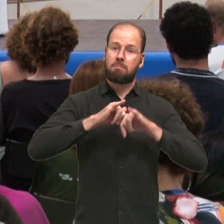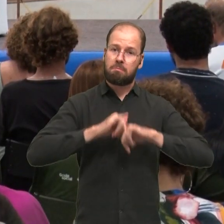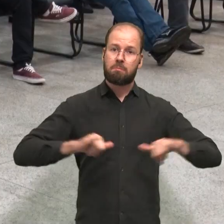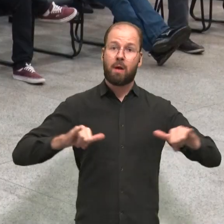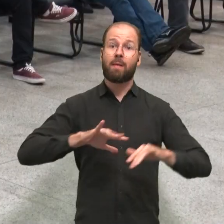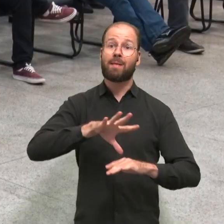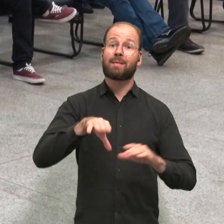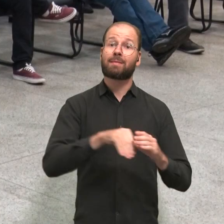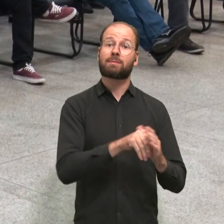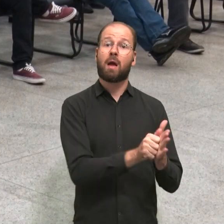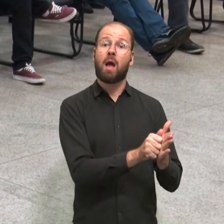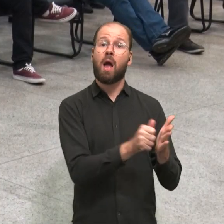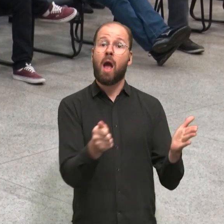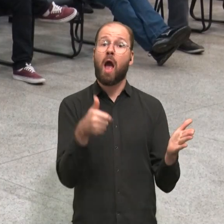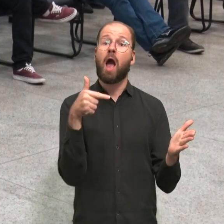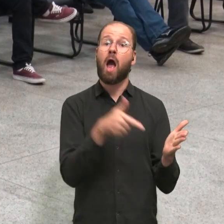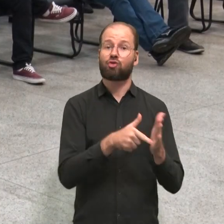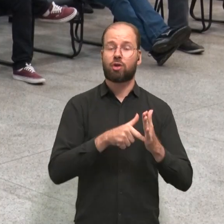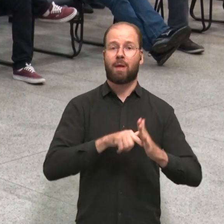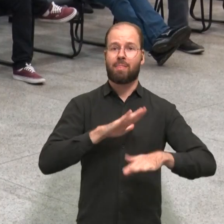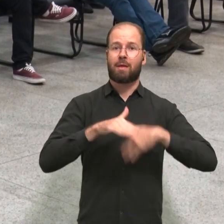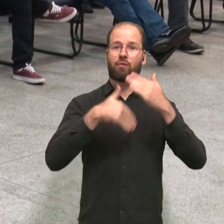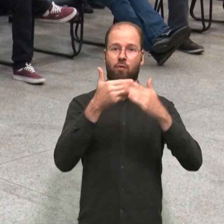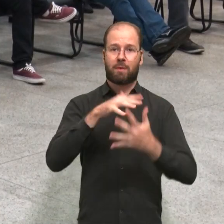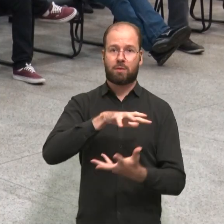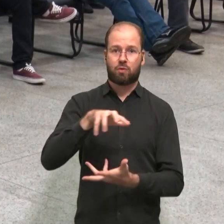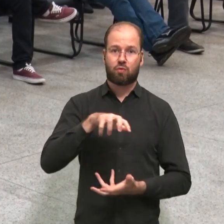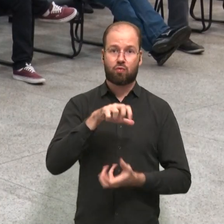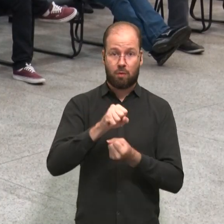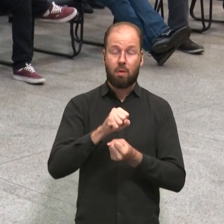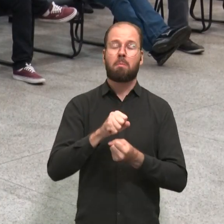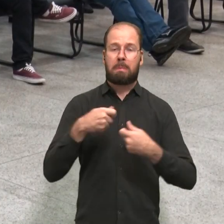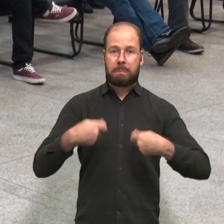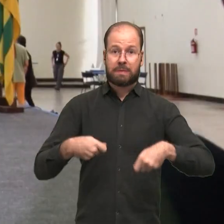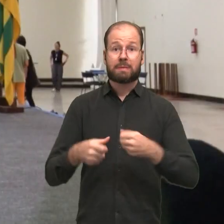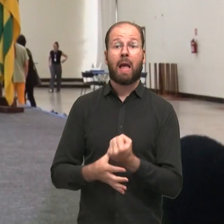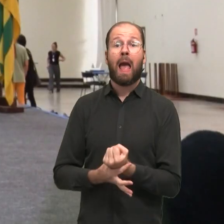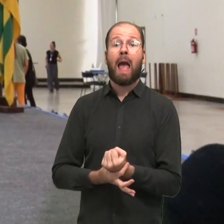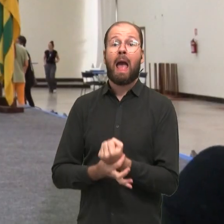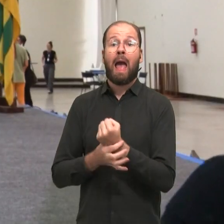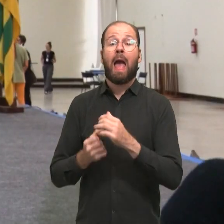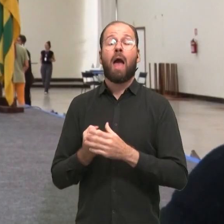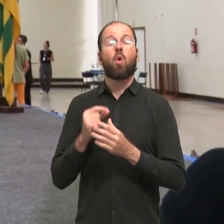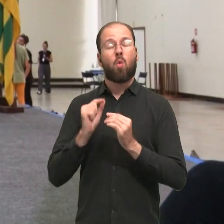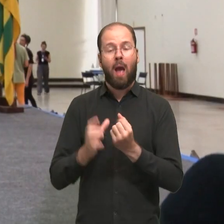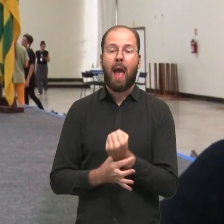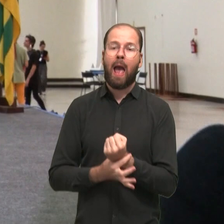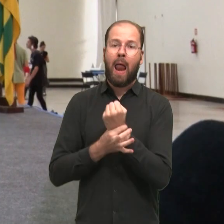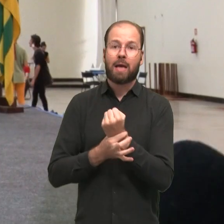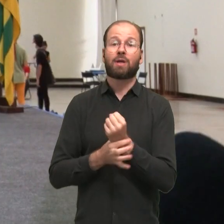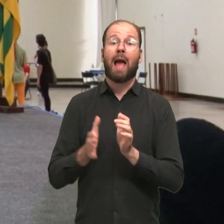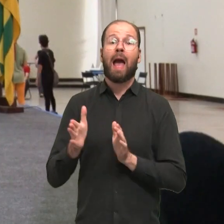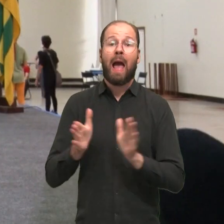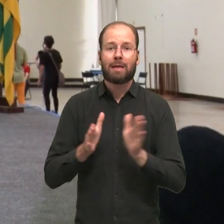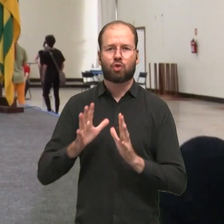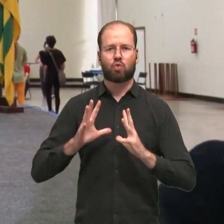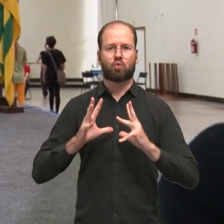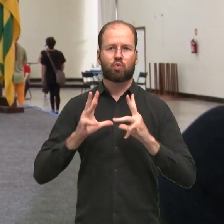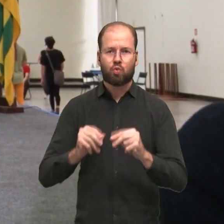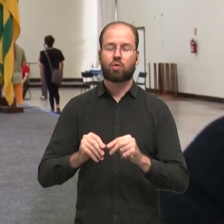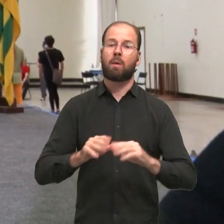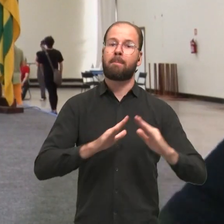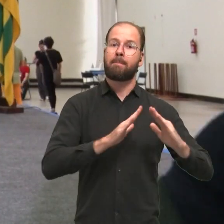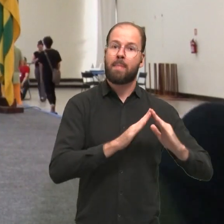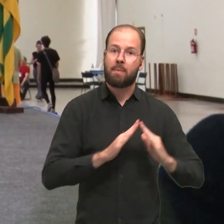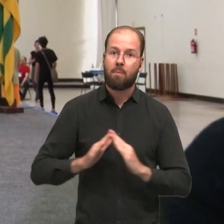sustentável a garantia de alimentação para todas as pessoas, o acesso à saúde, moradia de qualidade